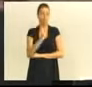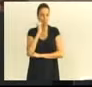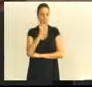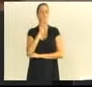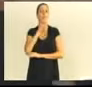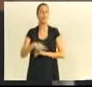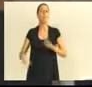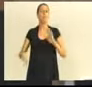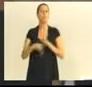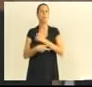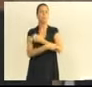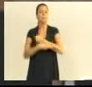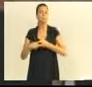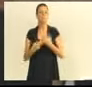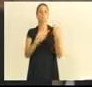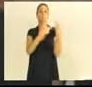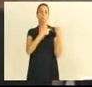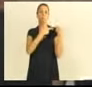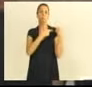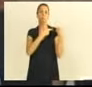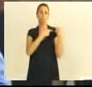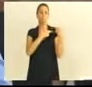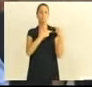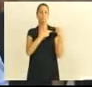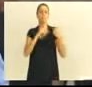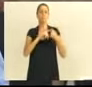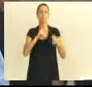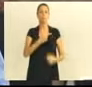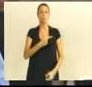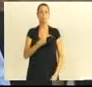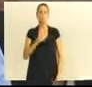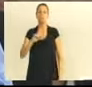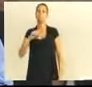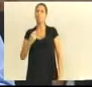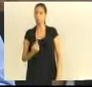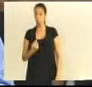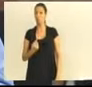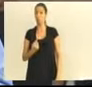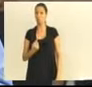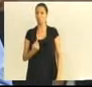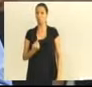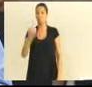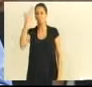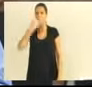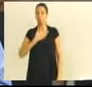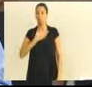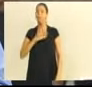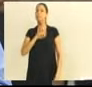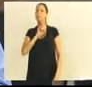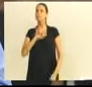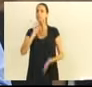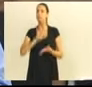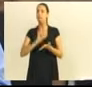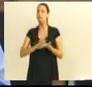responsabilidade. Lá no decreto 201, crime de responsabilidade dos prefeitos e vereadores. movimentação financeira sem previsão